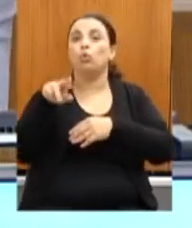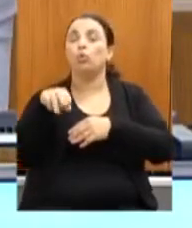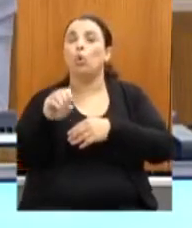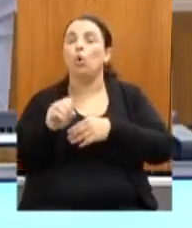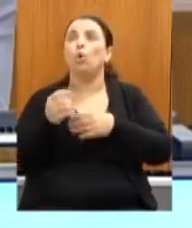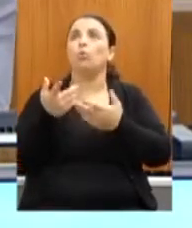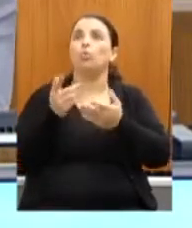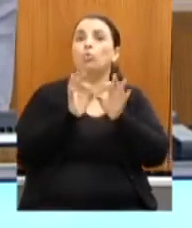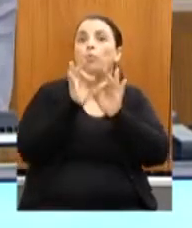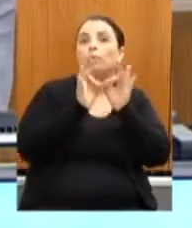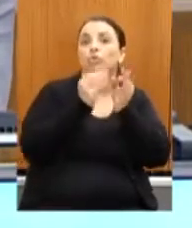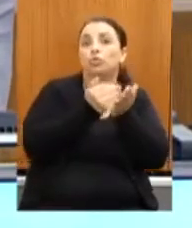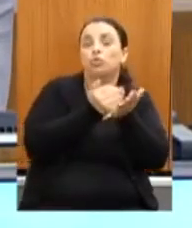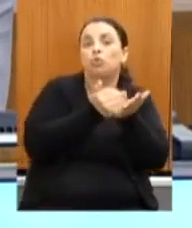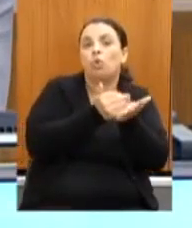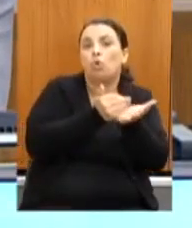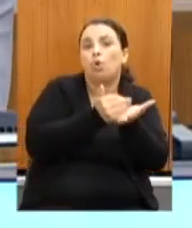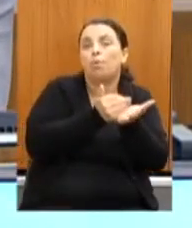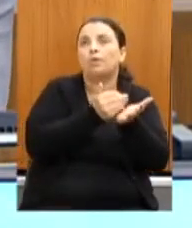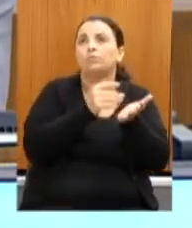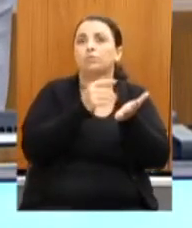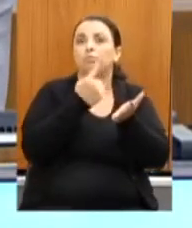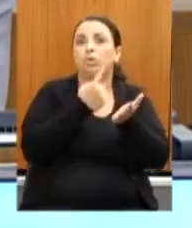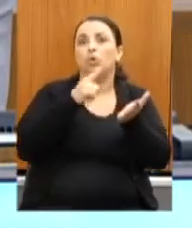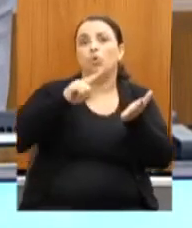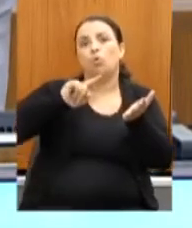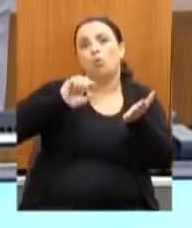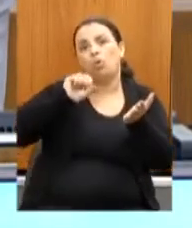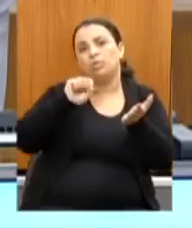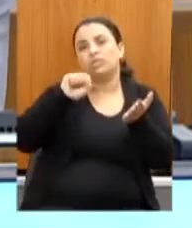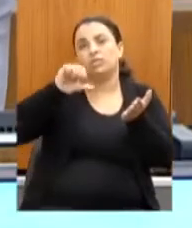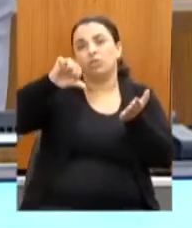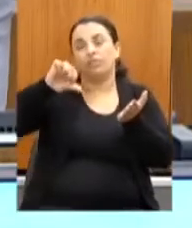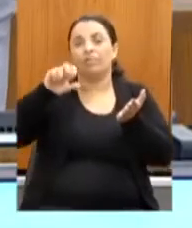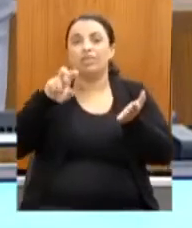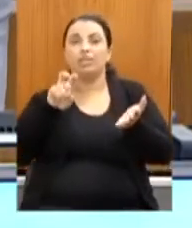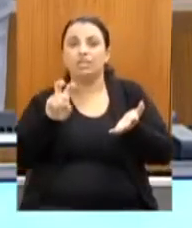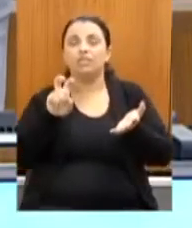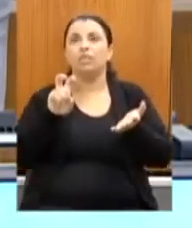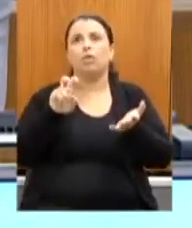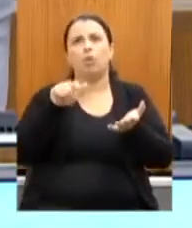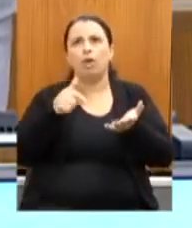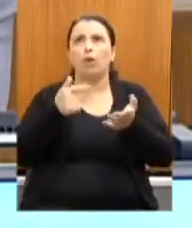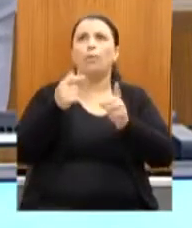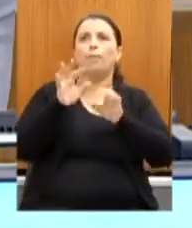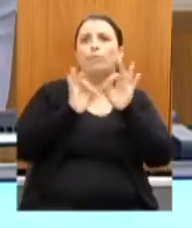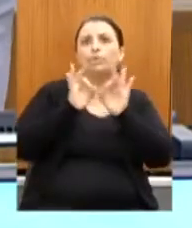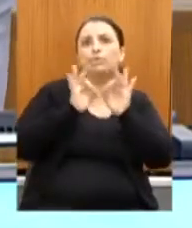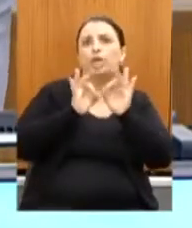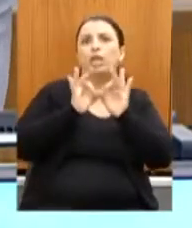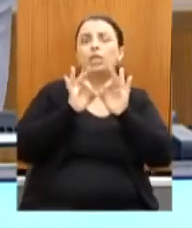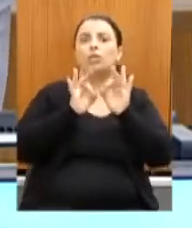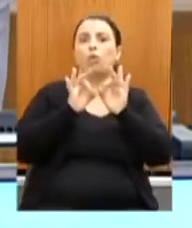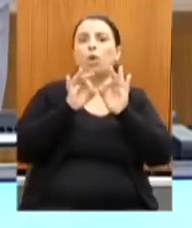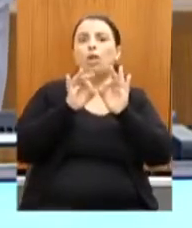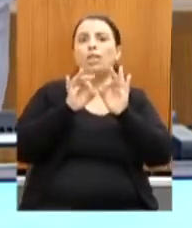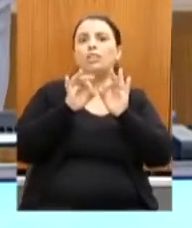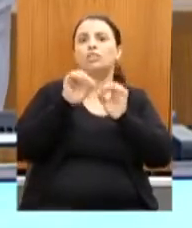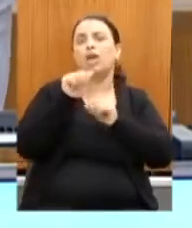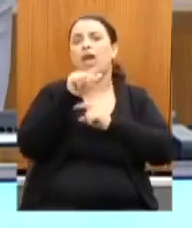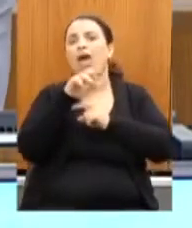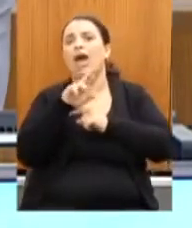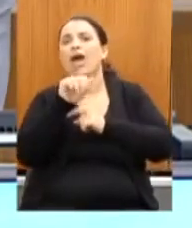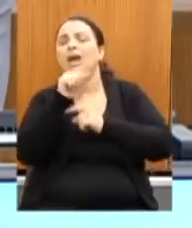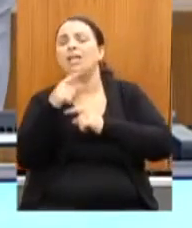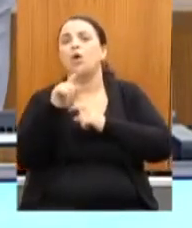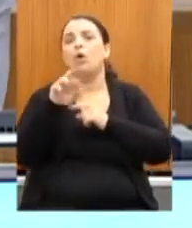1895, projeto à planta de Arão Reis. Então, o Circuito Liberdade